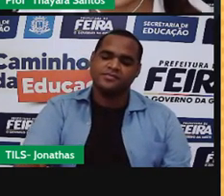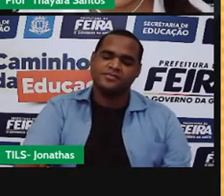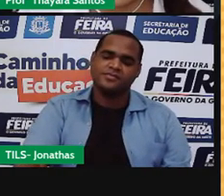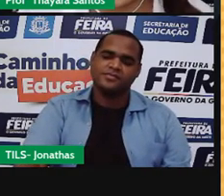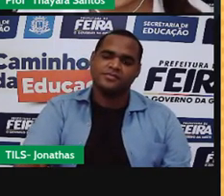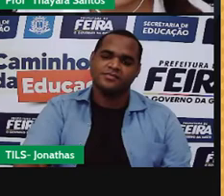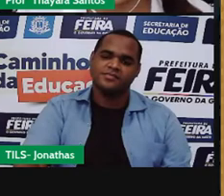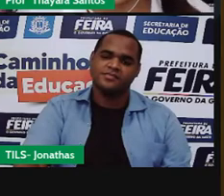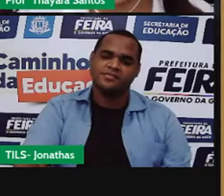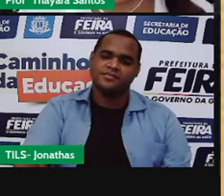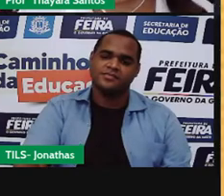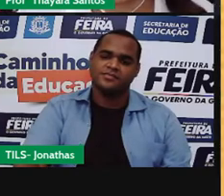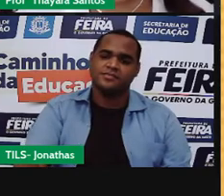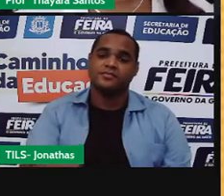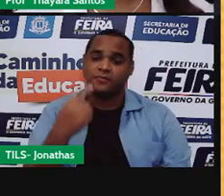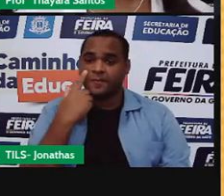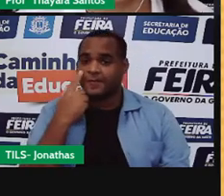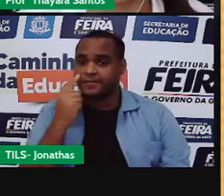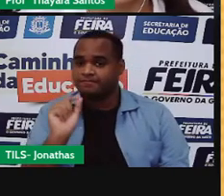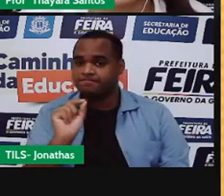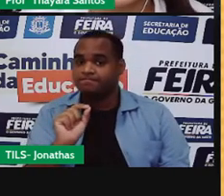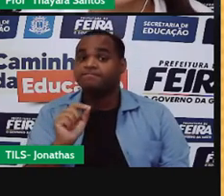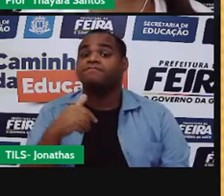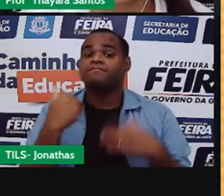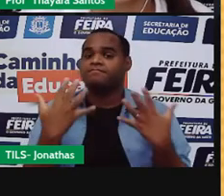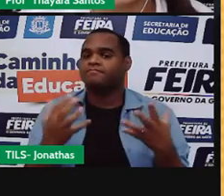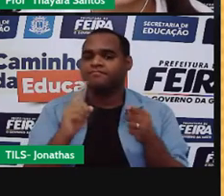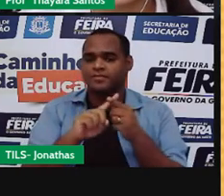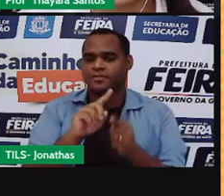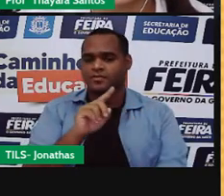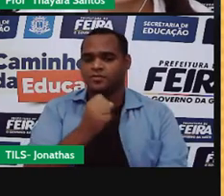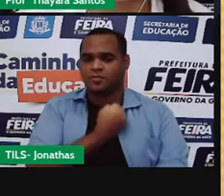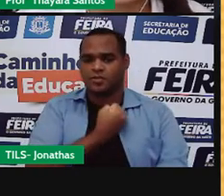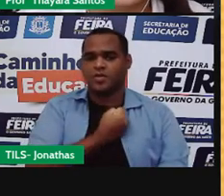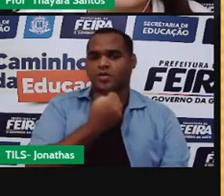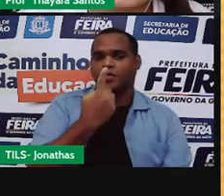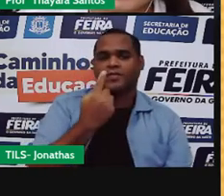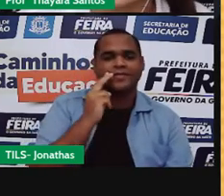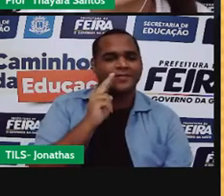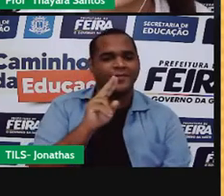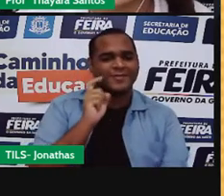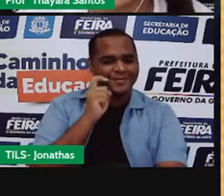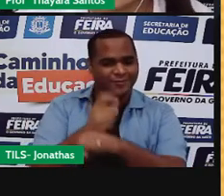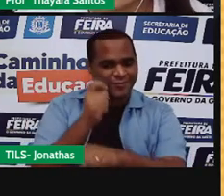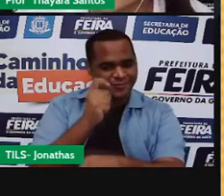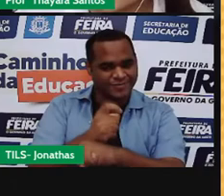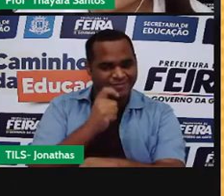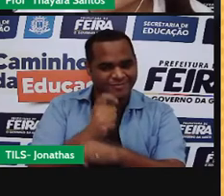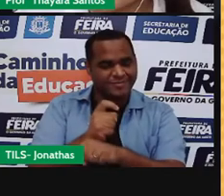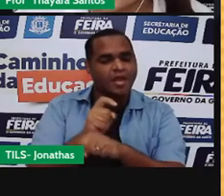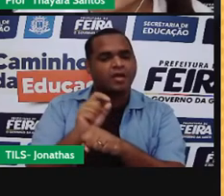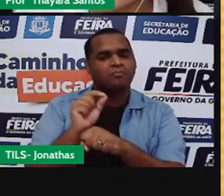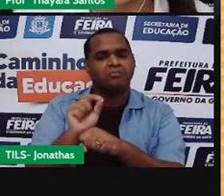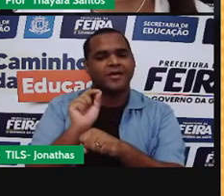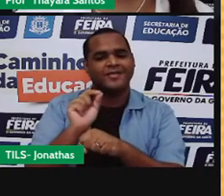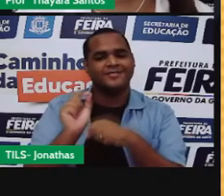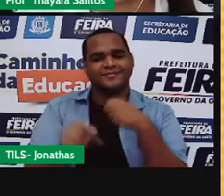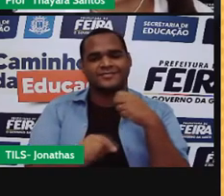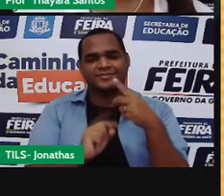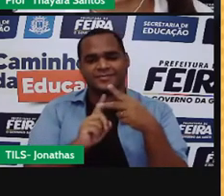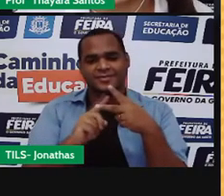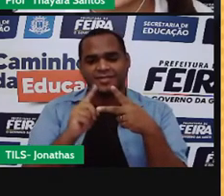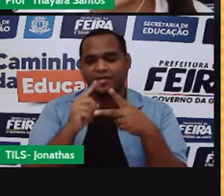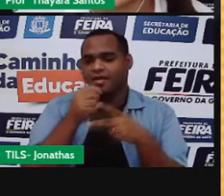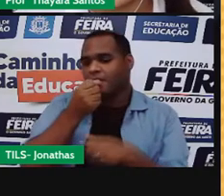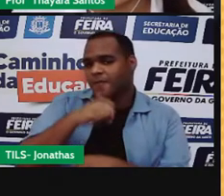Vamos lá conferir? Então, o número 1, na formação do gelo, a gente tem a solidificação acontecendo. Quando o